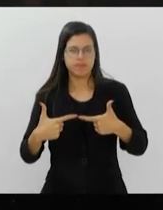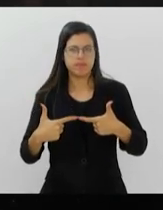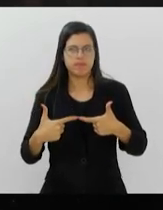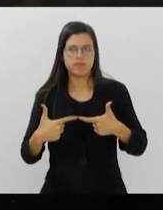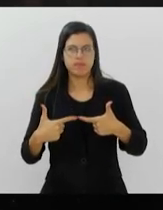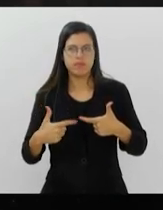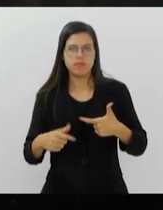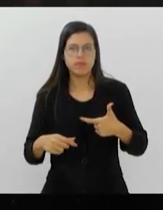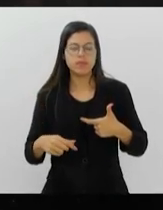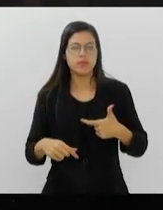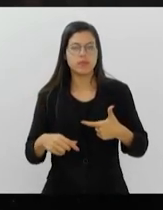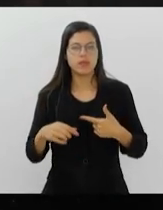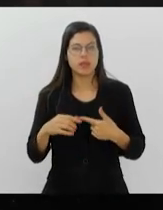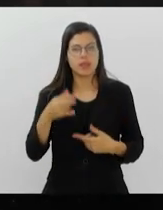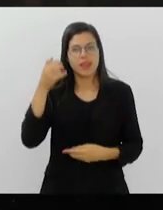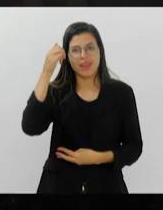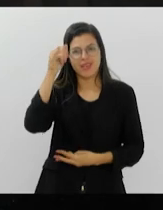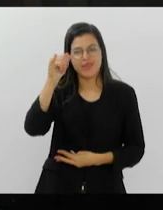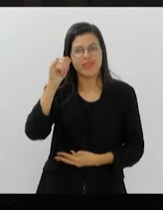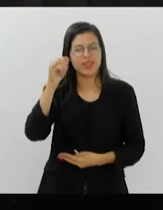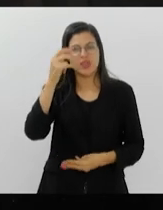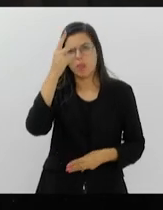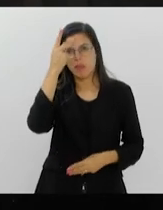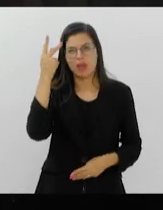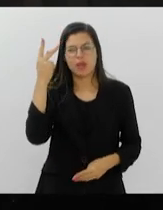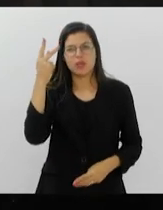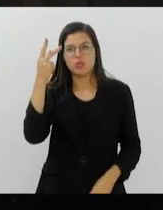tanta gente inocente